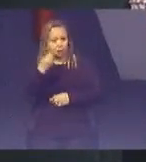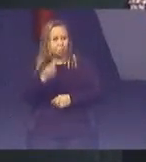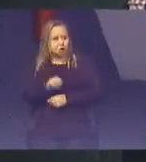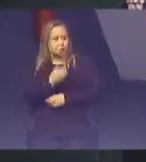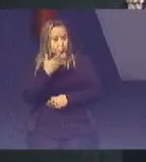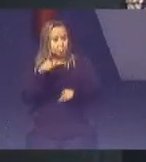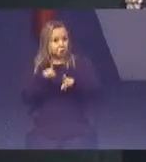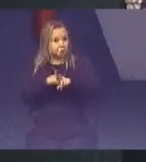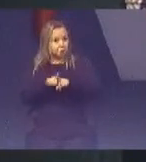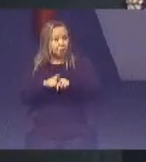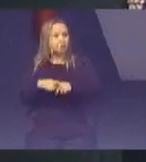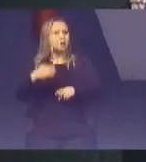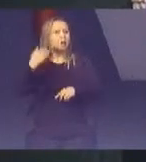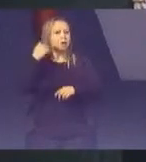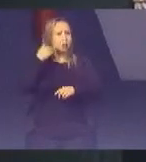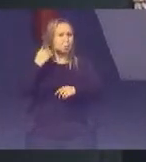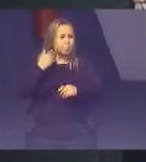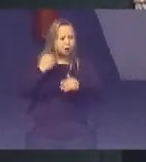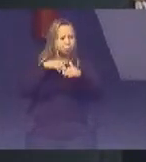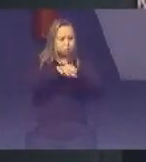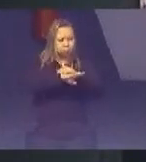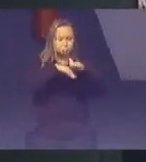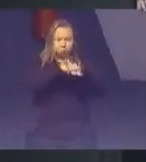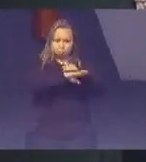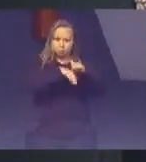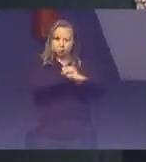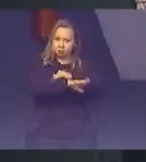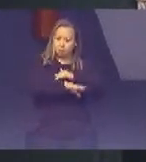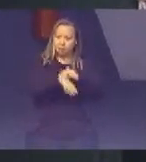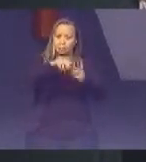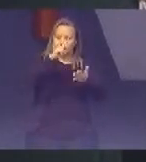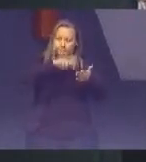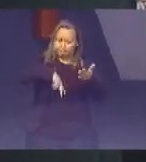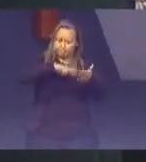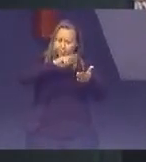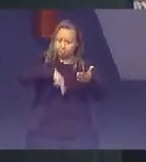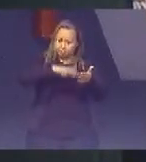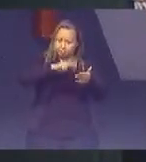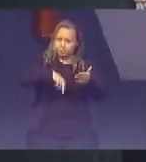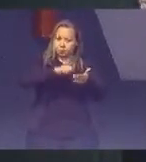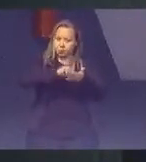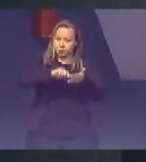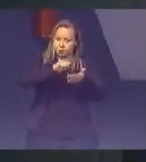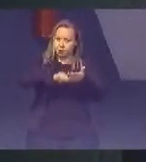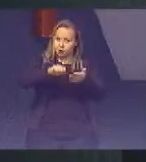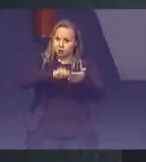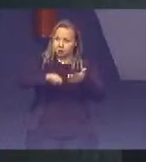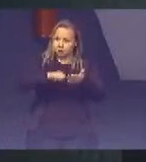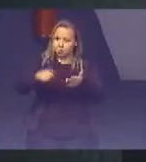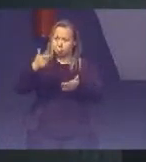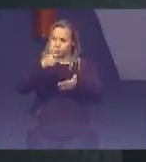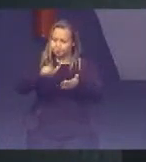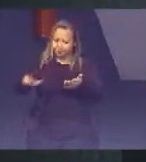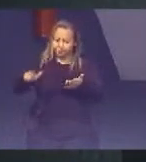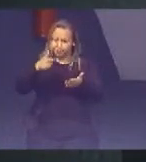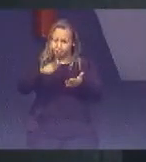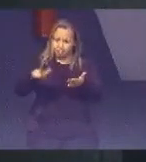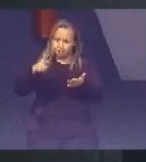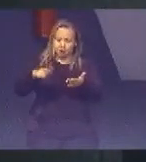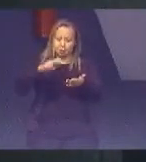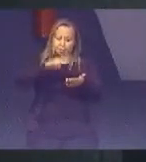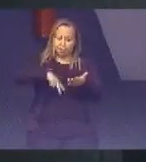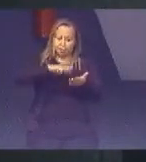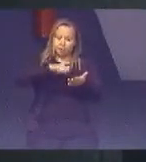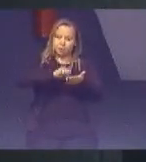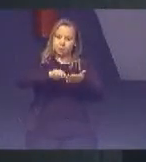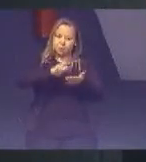nacional De boas práticas Para que elas sejam Escritas e replicadas Que não é só o processo É sair do